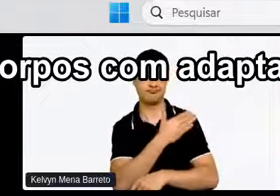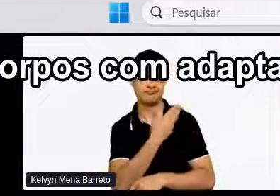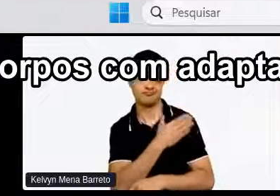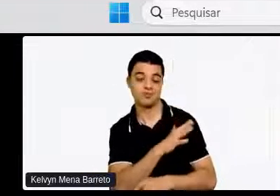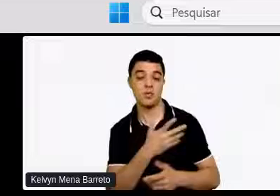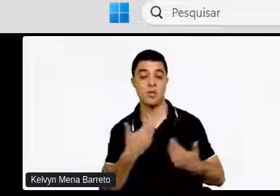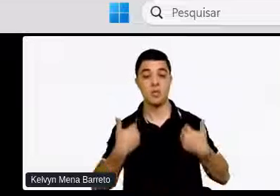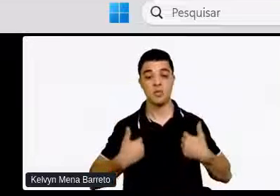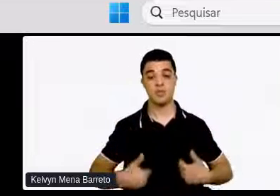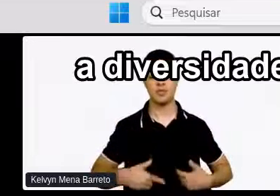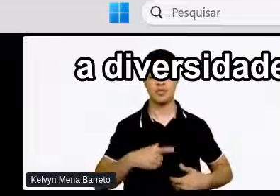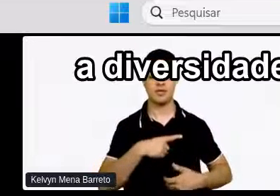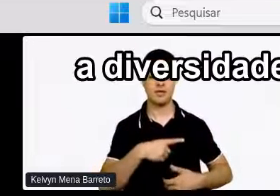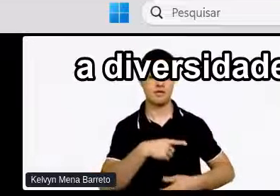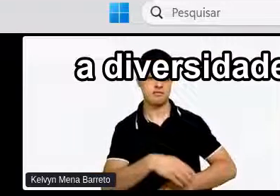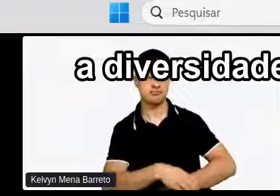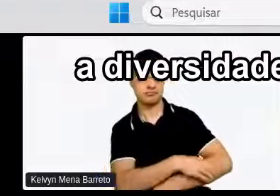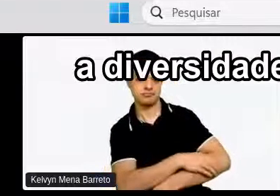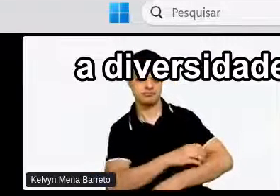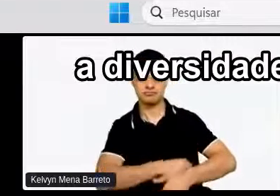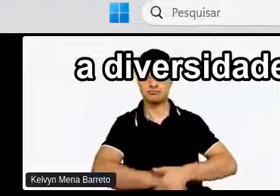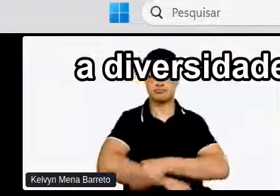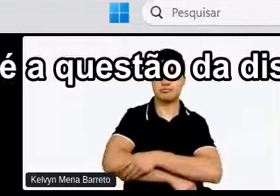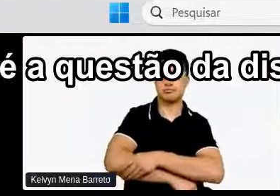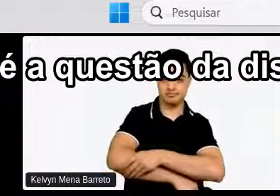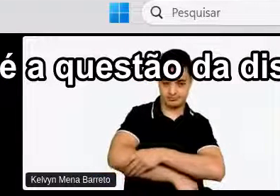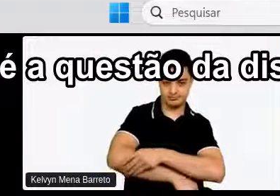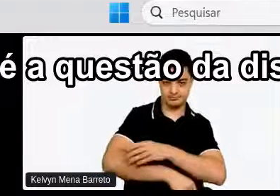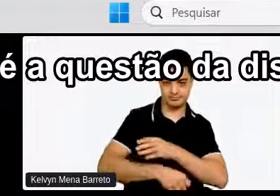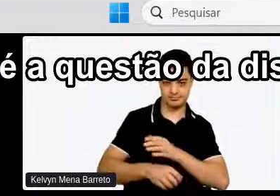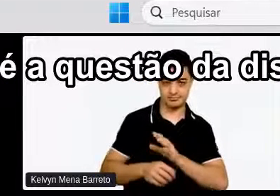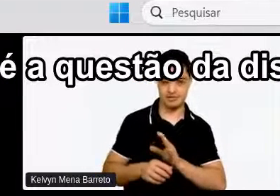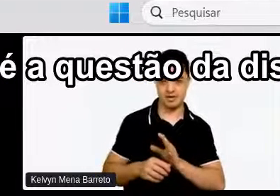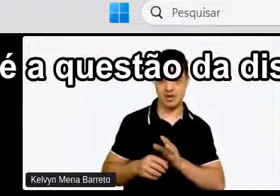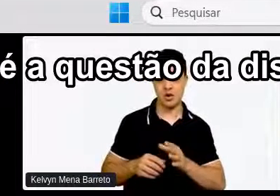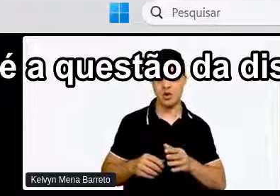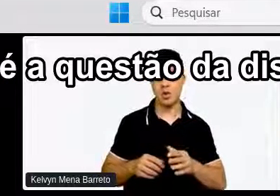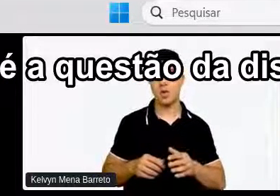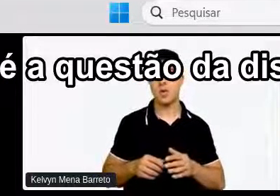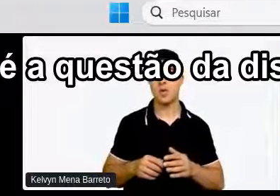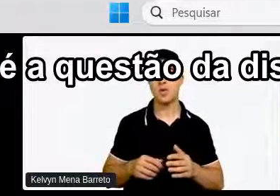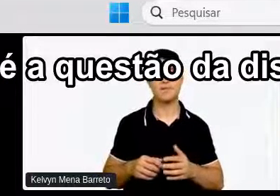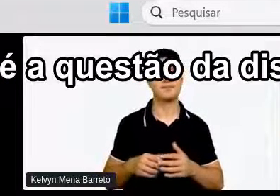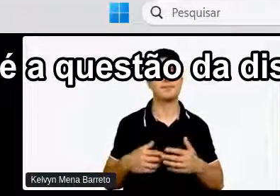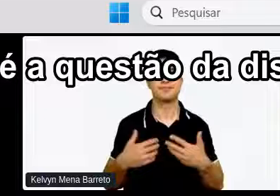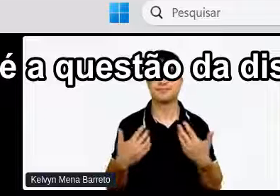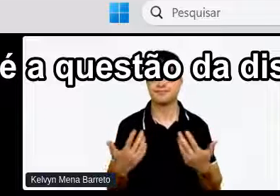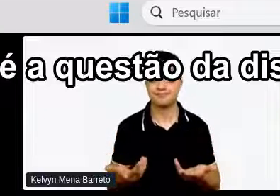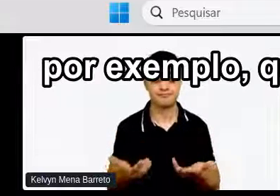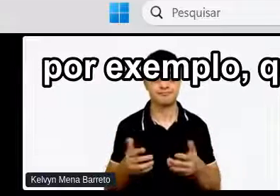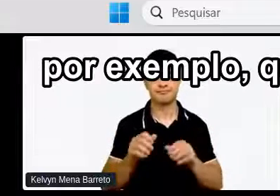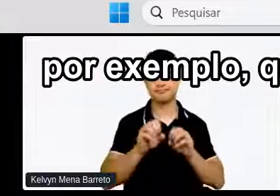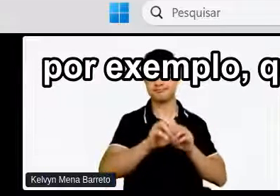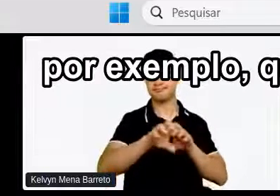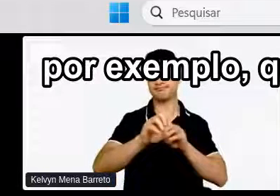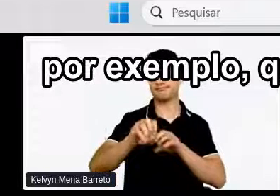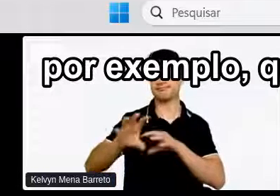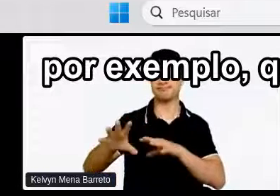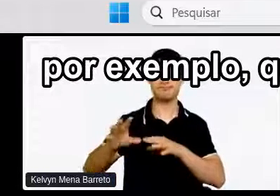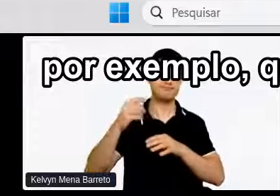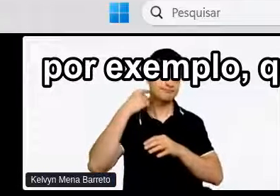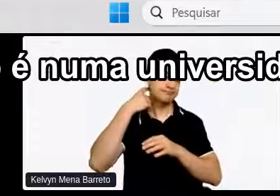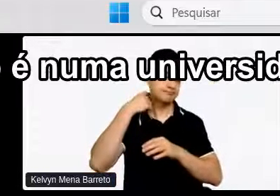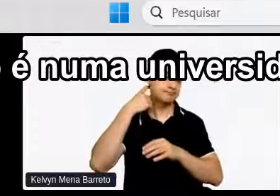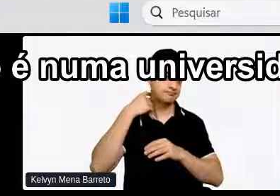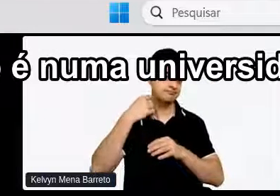próteses A diversidade educacional Que é a questão Da discriminação da pessoa, por exemplo Que